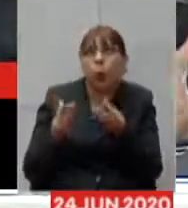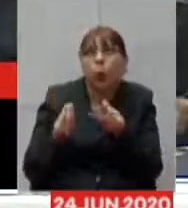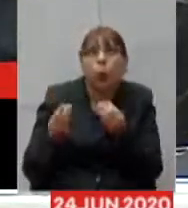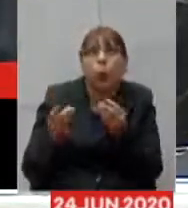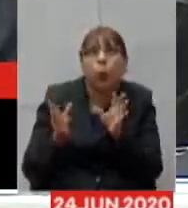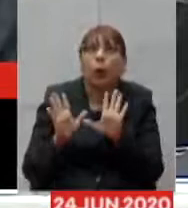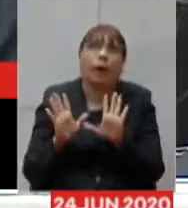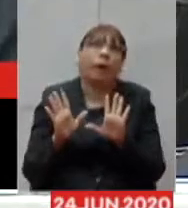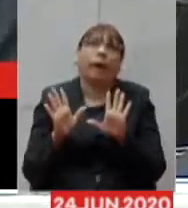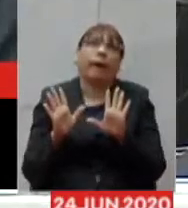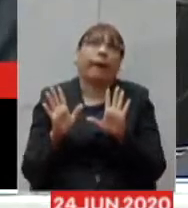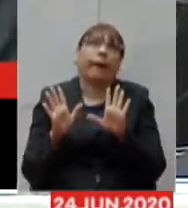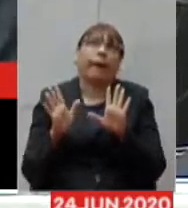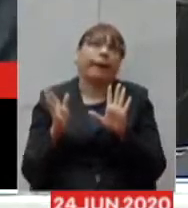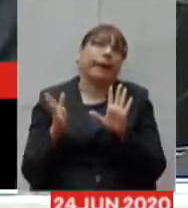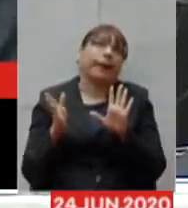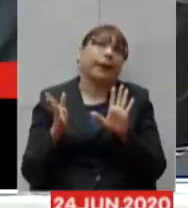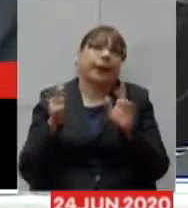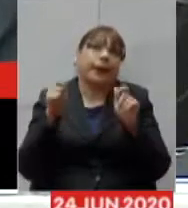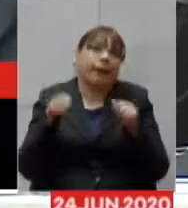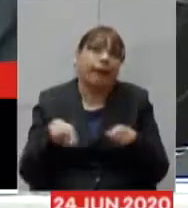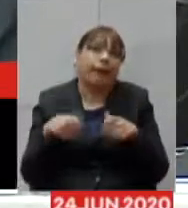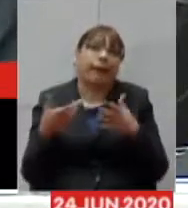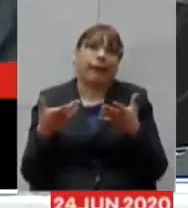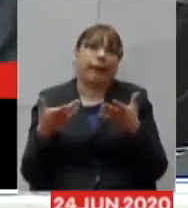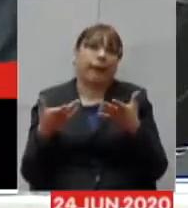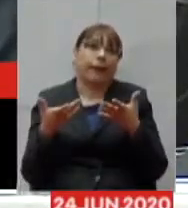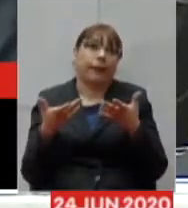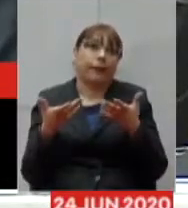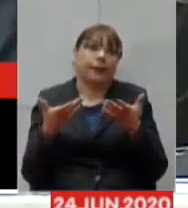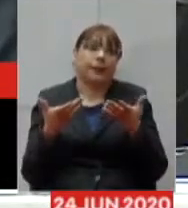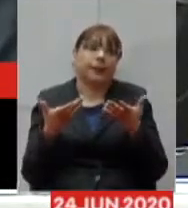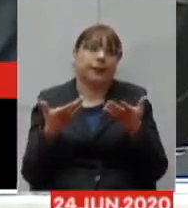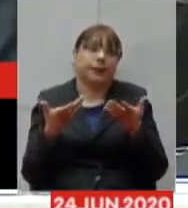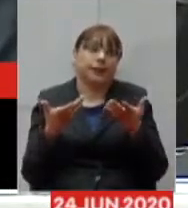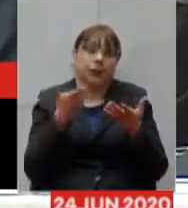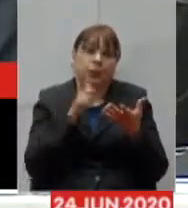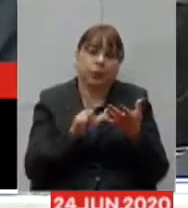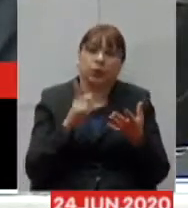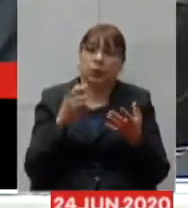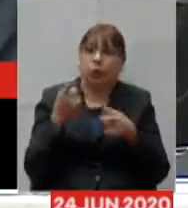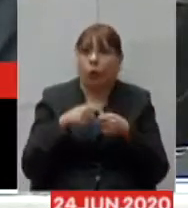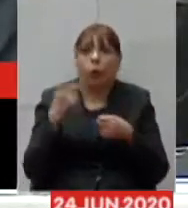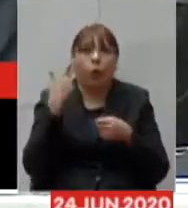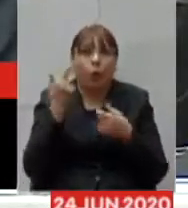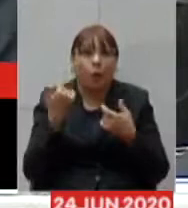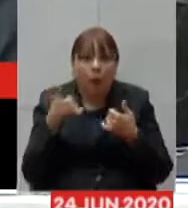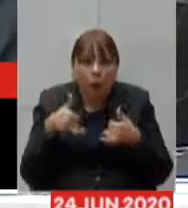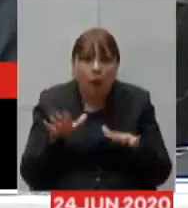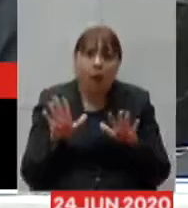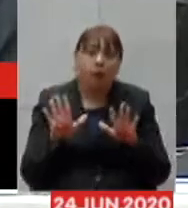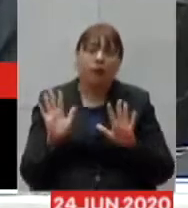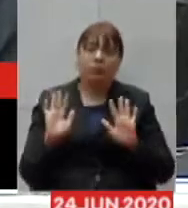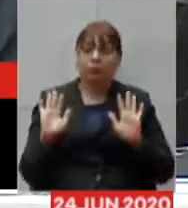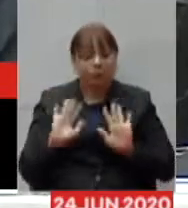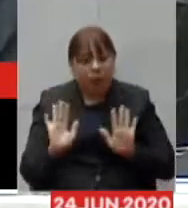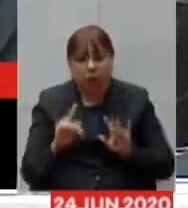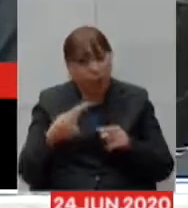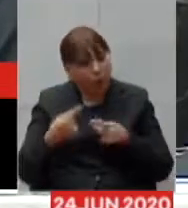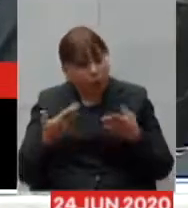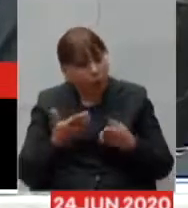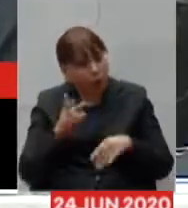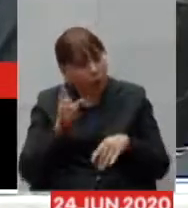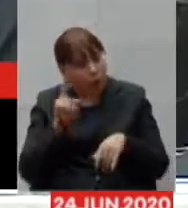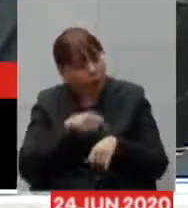ponto de poder achar que poderia avançar em onda do Minas Consciente até mesmo porque não é esse momento agora que nós estamos caminhando